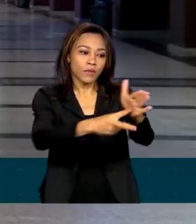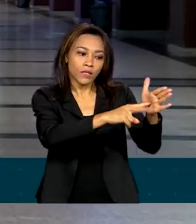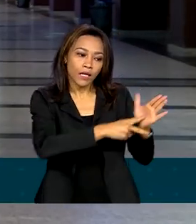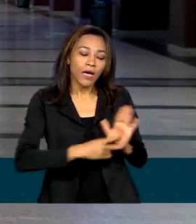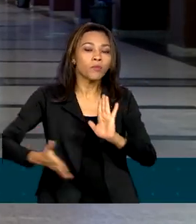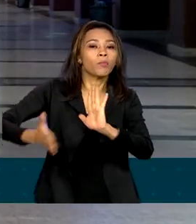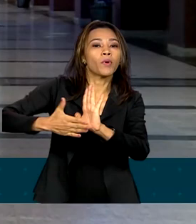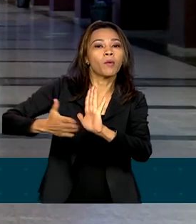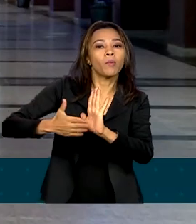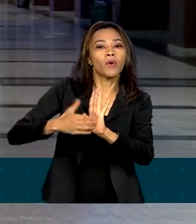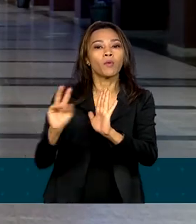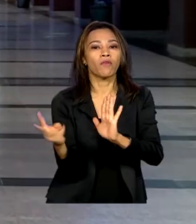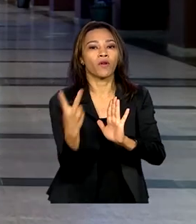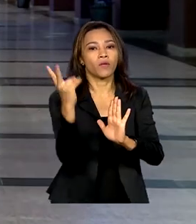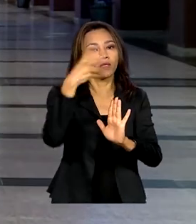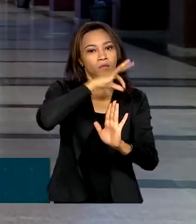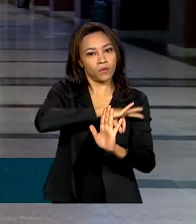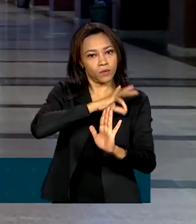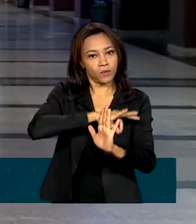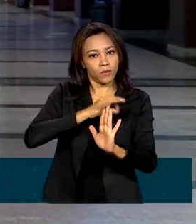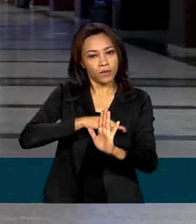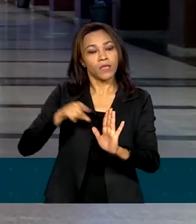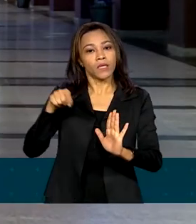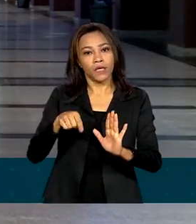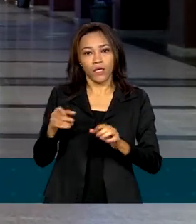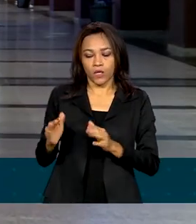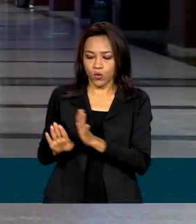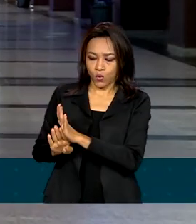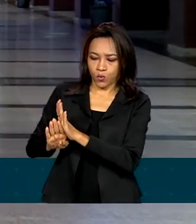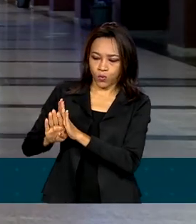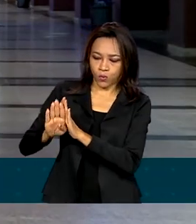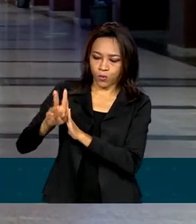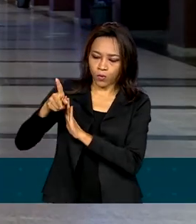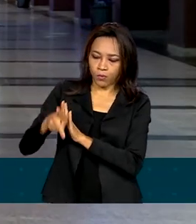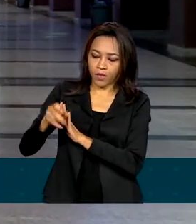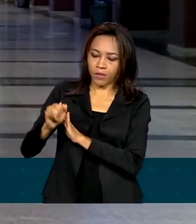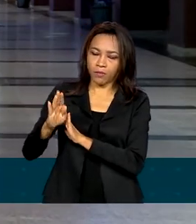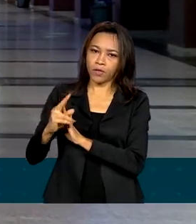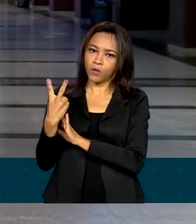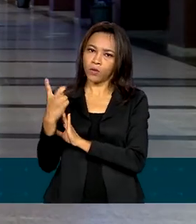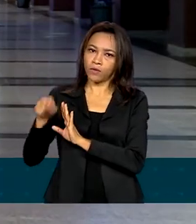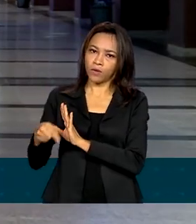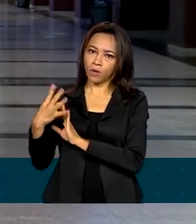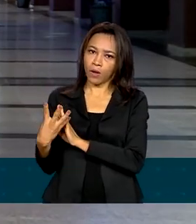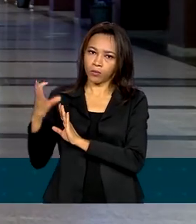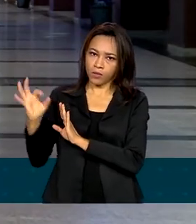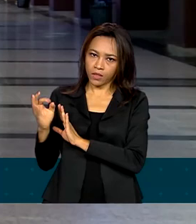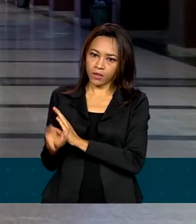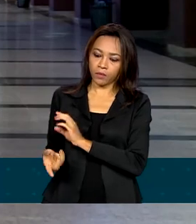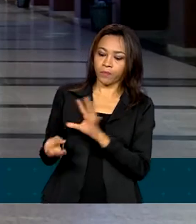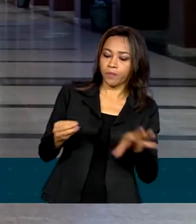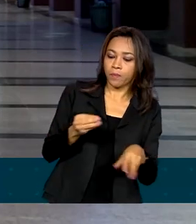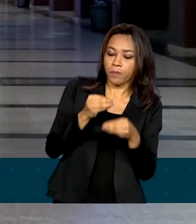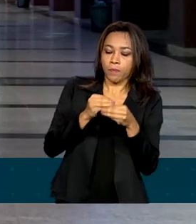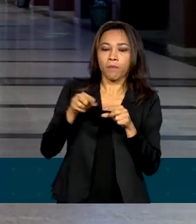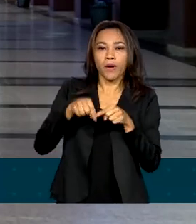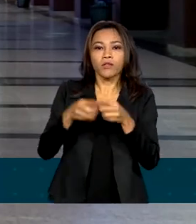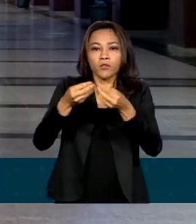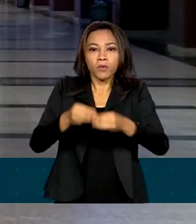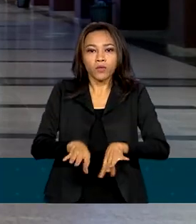valorização do mínimo, que considere o crescimento do PIB, com um piso de 2,4%, mais as perdas